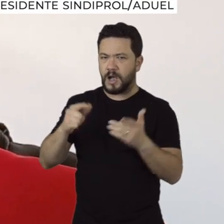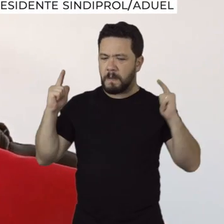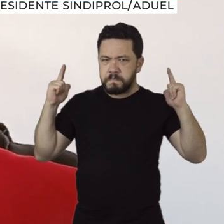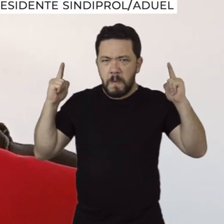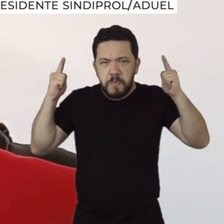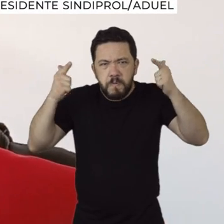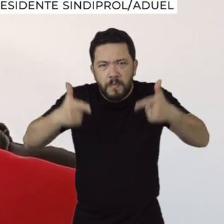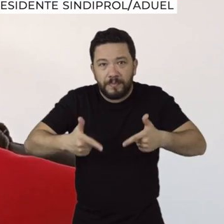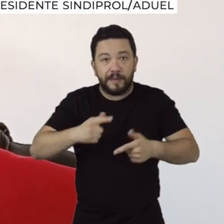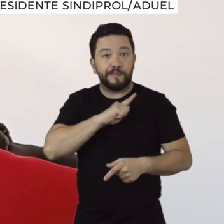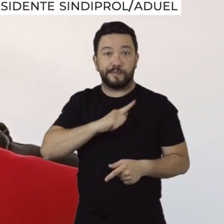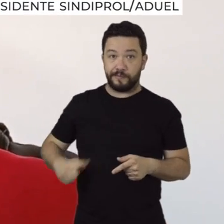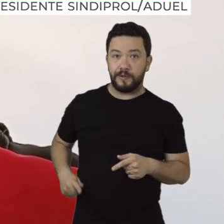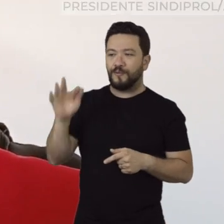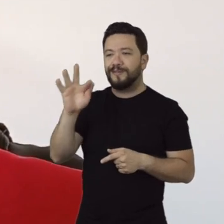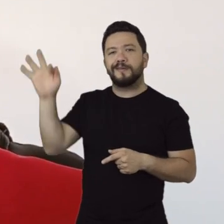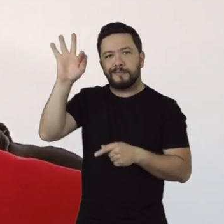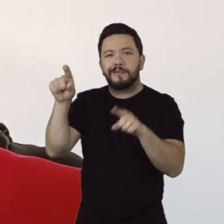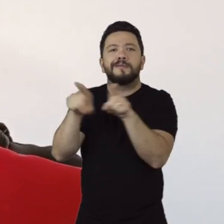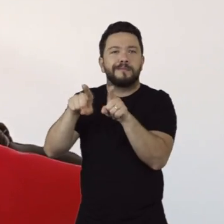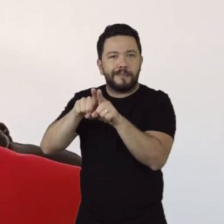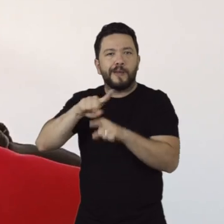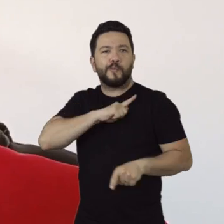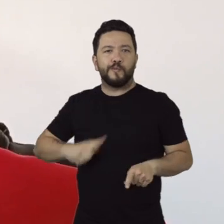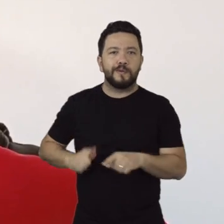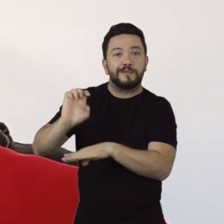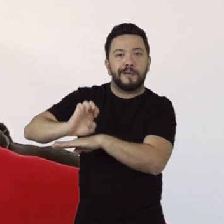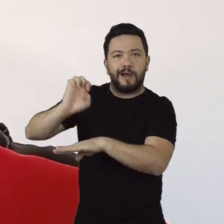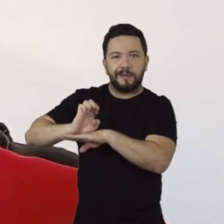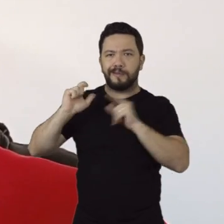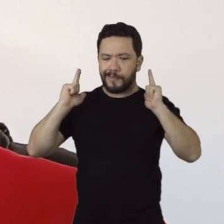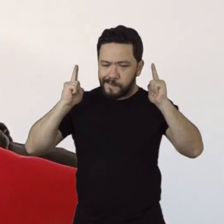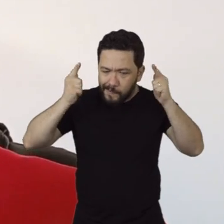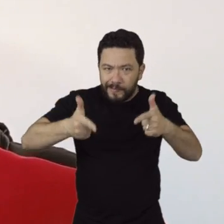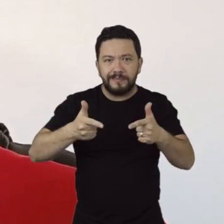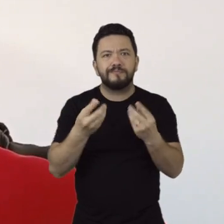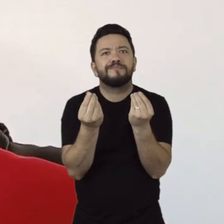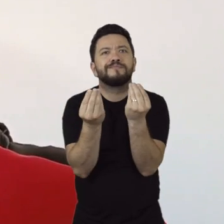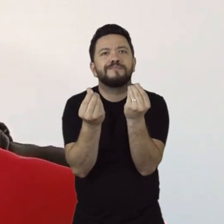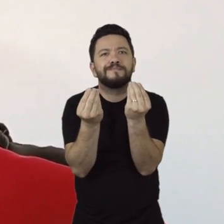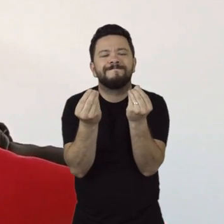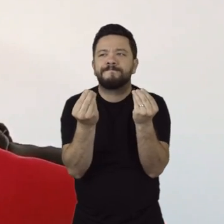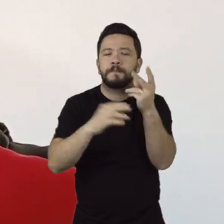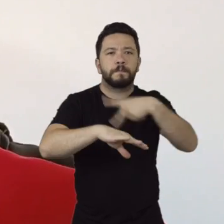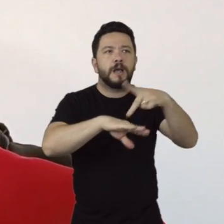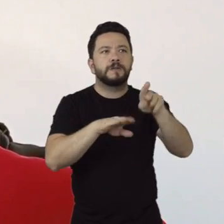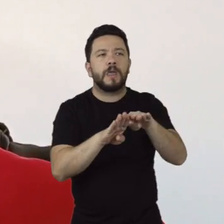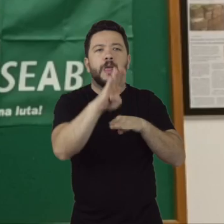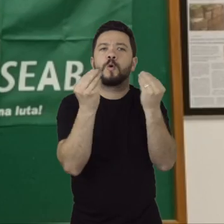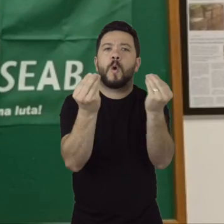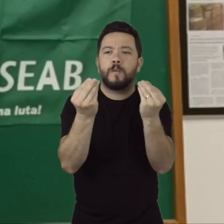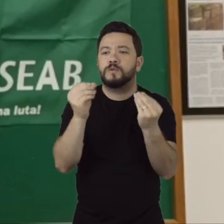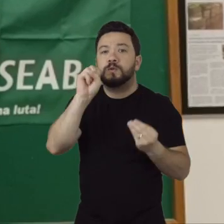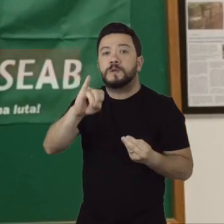atacadas, tanto pelo governo federal como pelo governo estadual. Não há perspectiva para uma nação que não valoriza a educação, as ciências e as